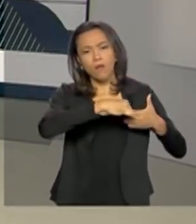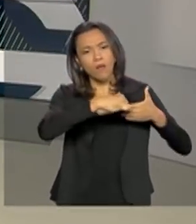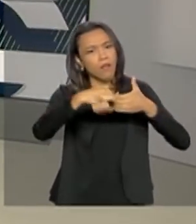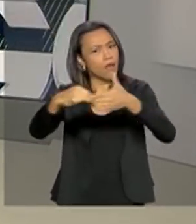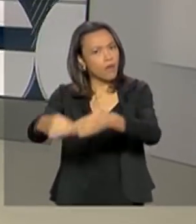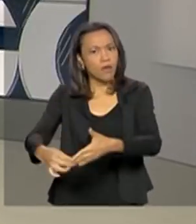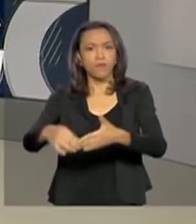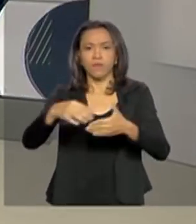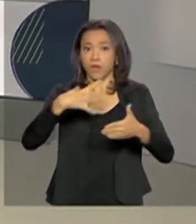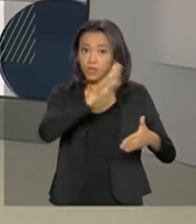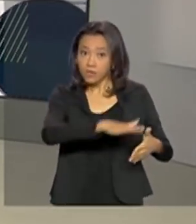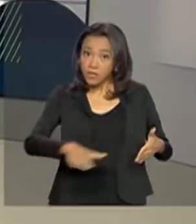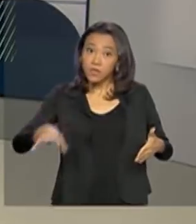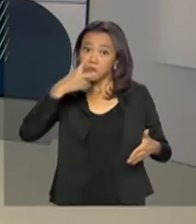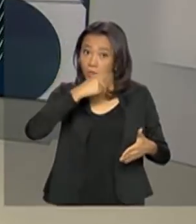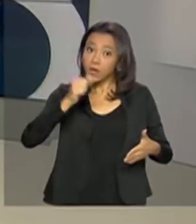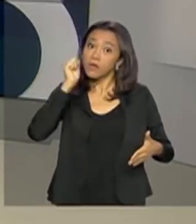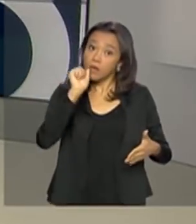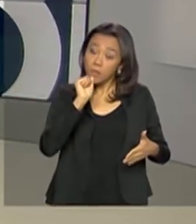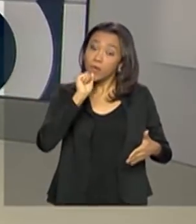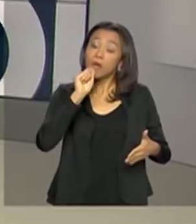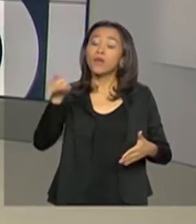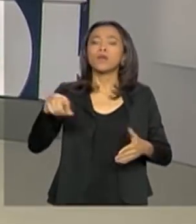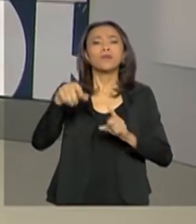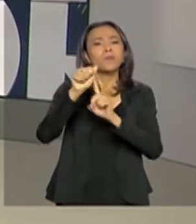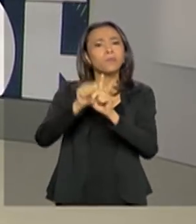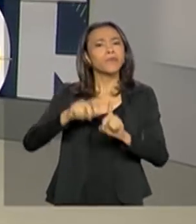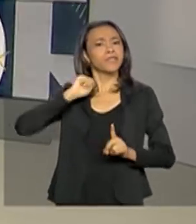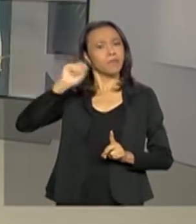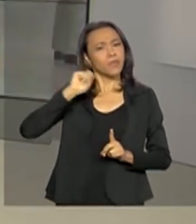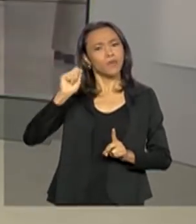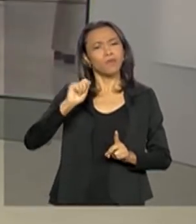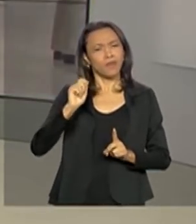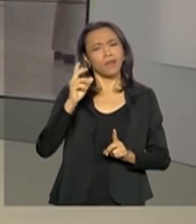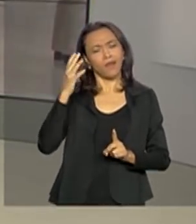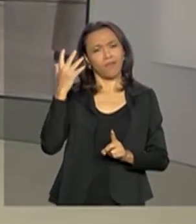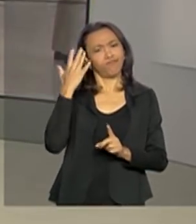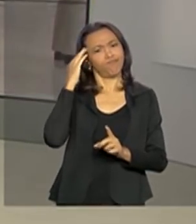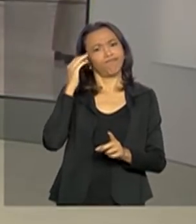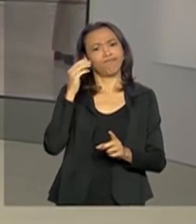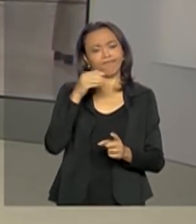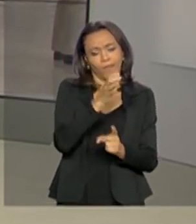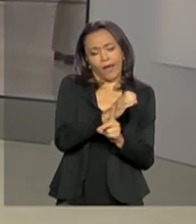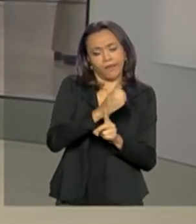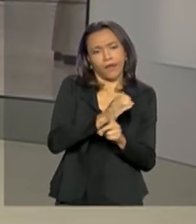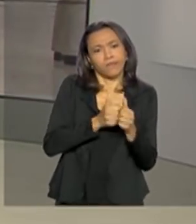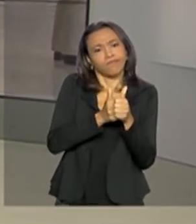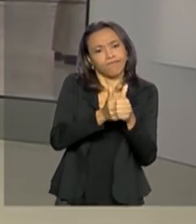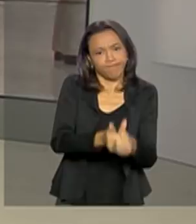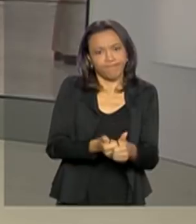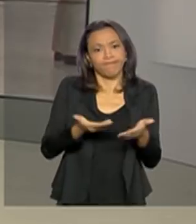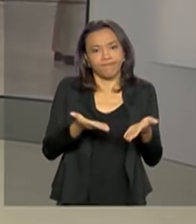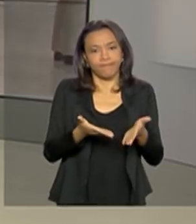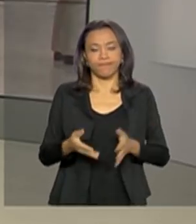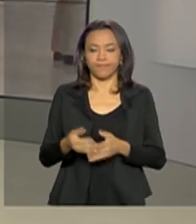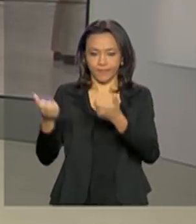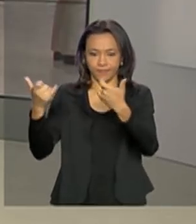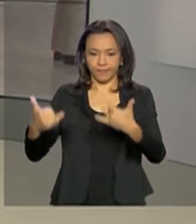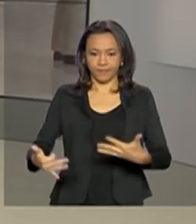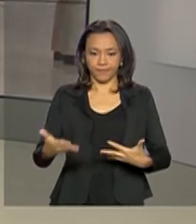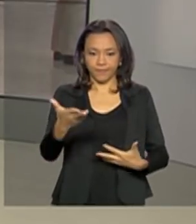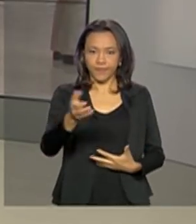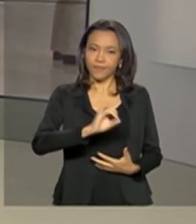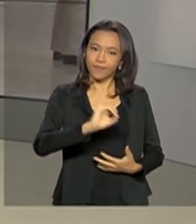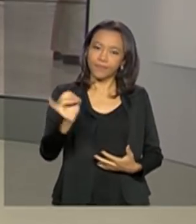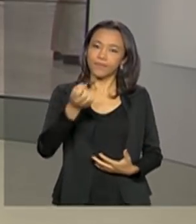crianças à vacinação de rotina em abril. Nós vamos saber os detalhes com a repórter Márcia Fernandes. Oi, Márcia. Oi, Roberto.